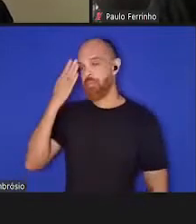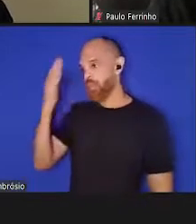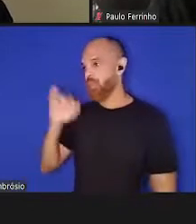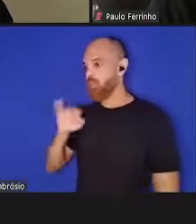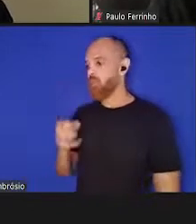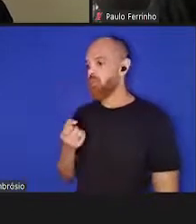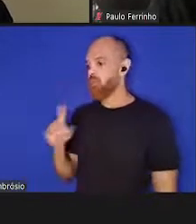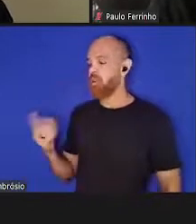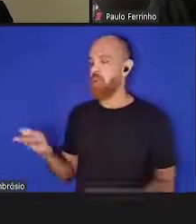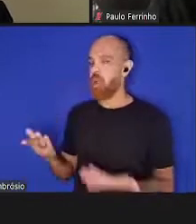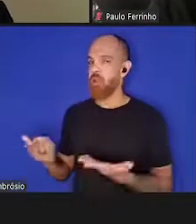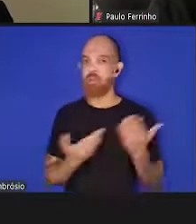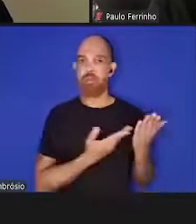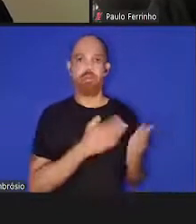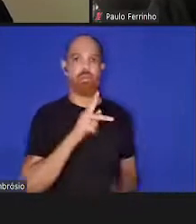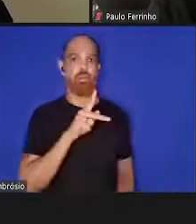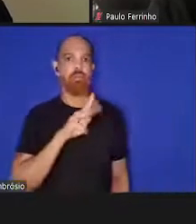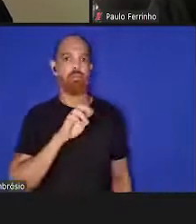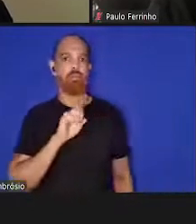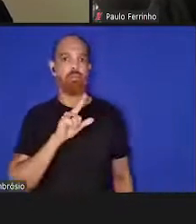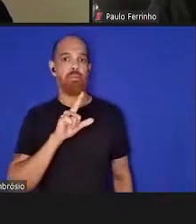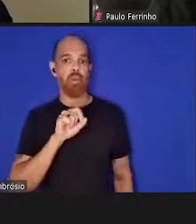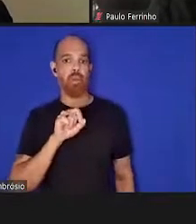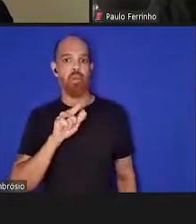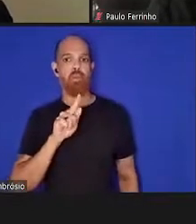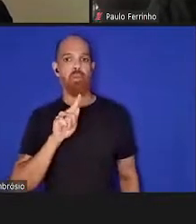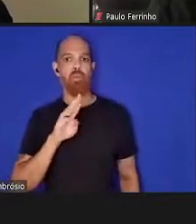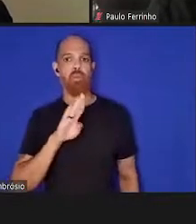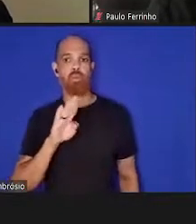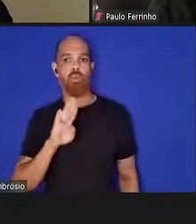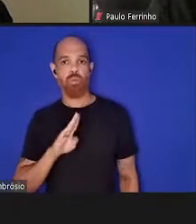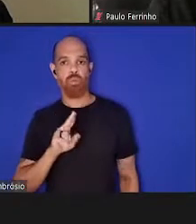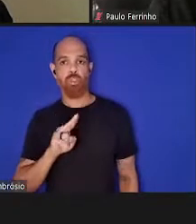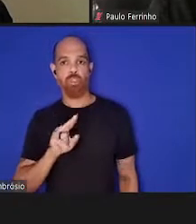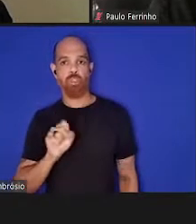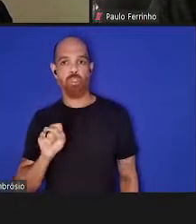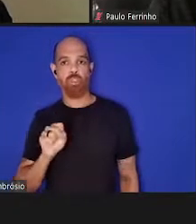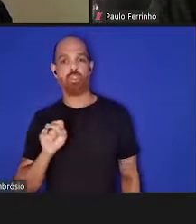palavra, Paulo Ruz, do Centro de Relações Internacionais em Saúde da Fiocruz.